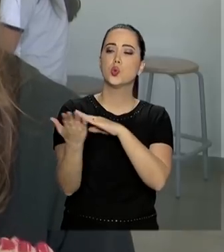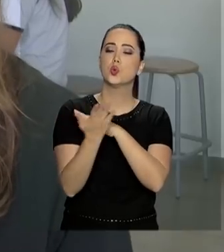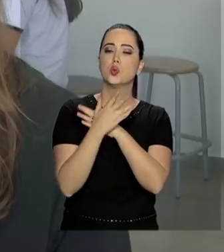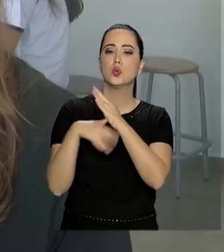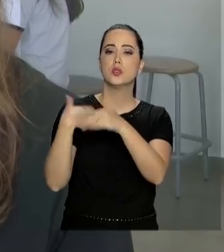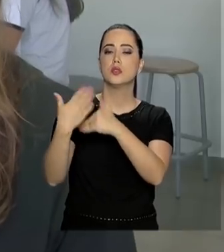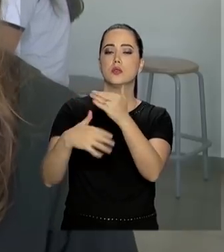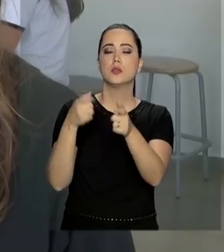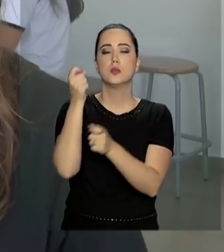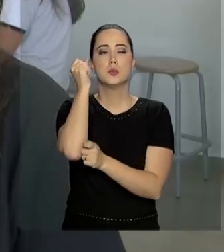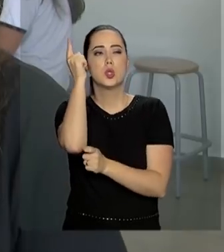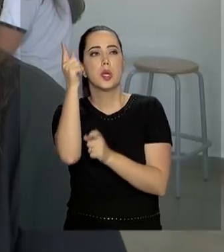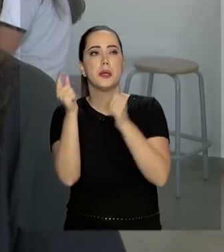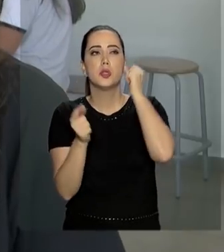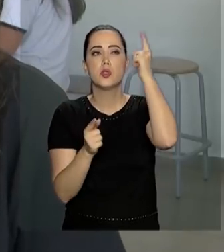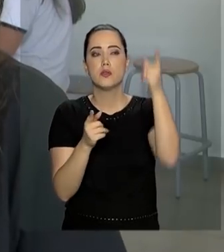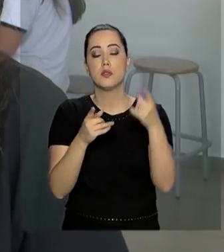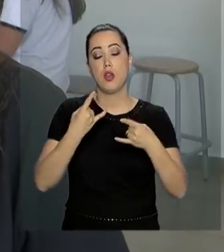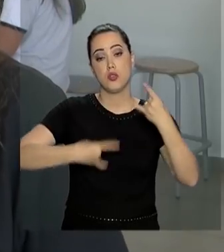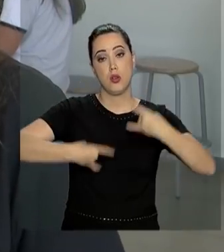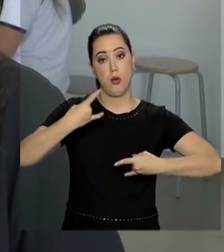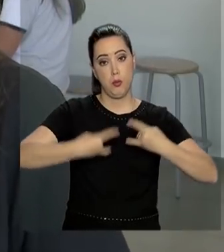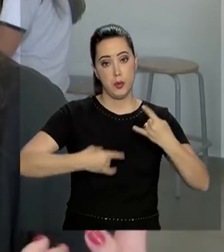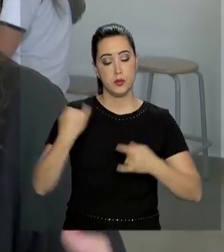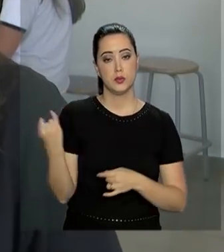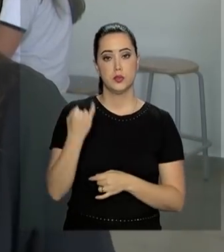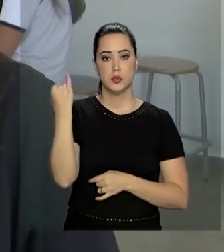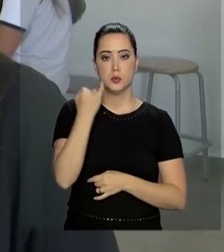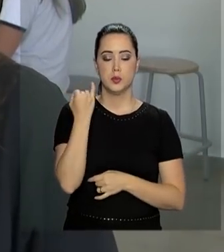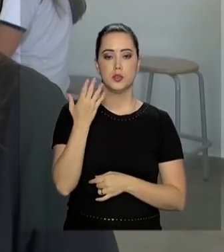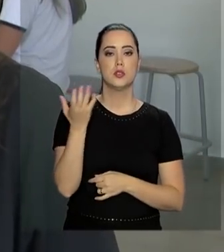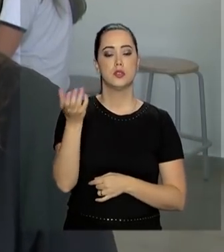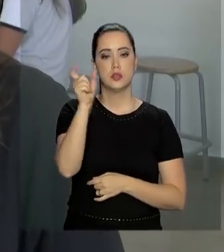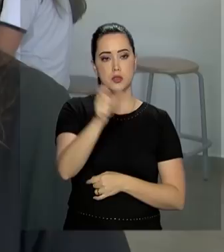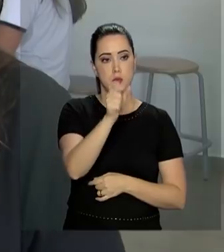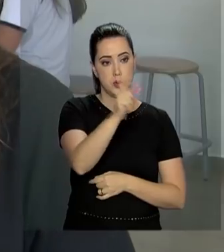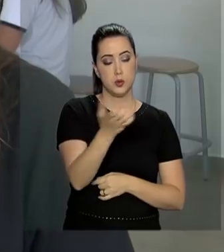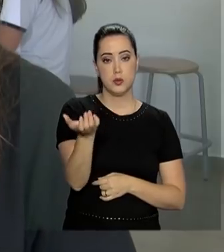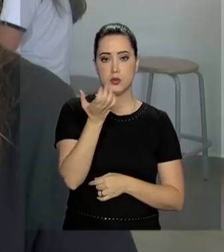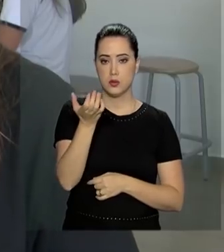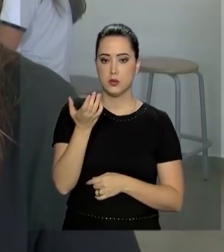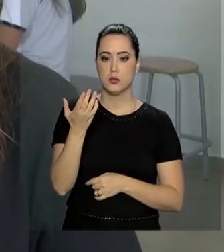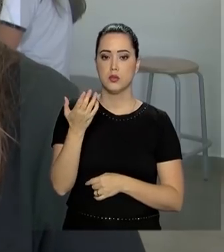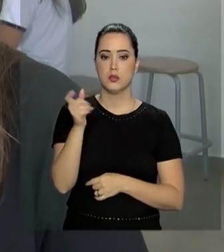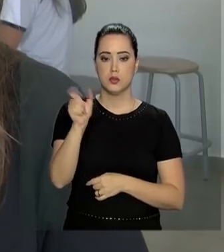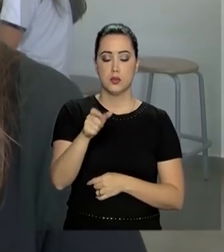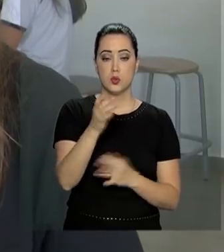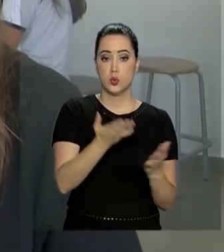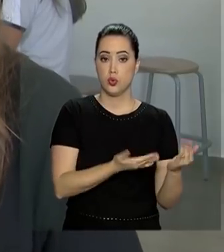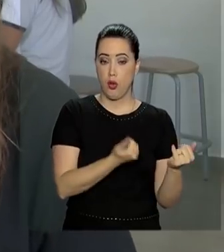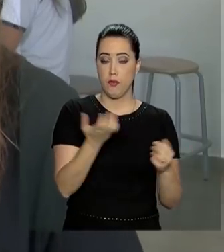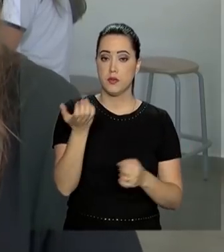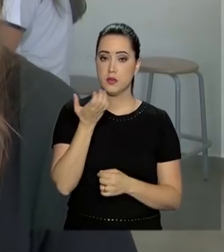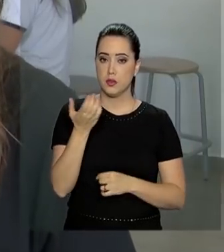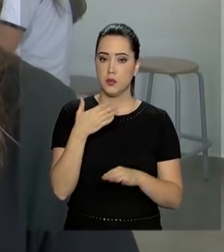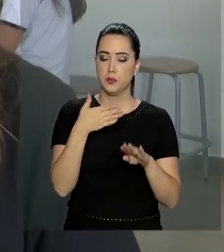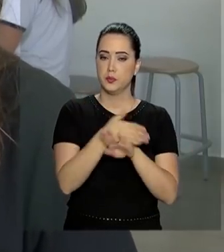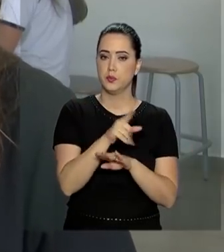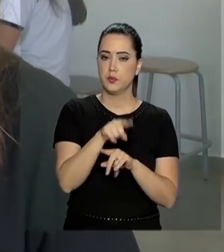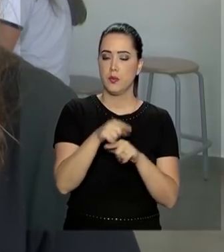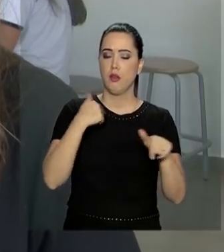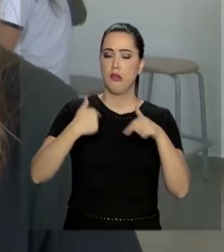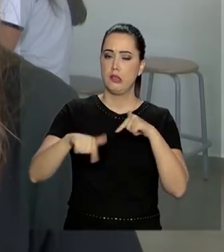desenvolvimento de criatividade. A robótica tem esse caráter de atrair as crianças e os jovens para poder